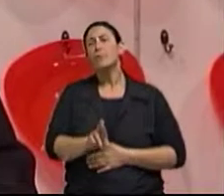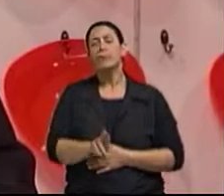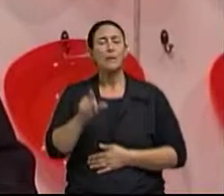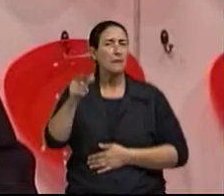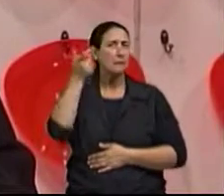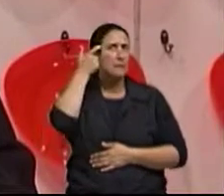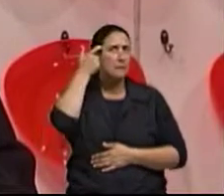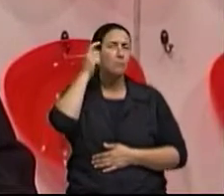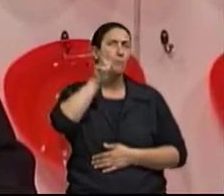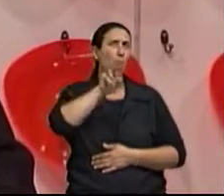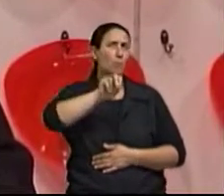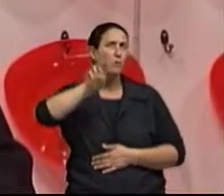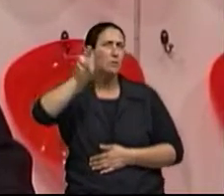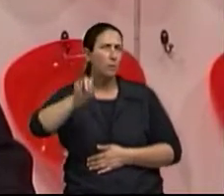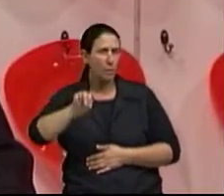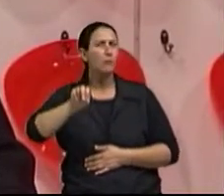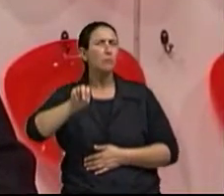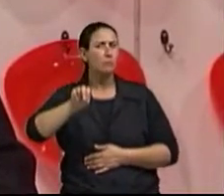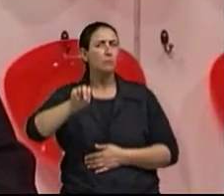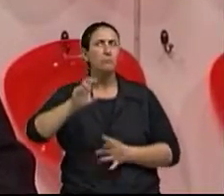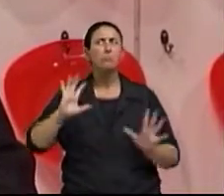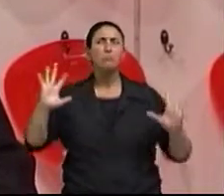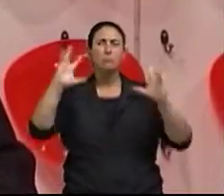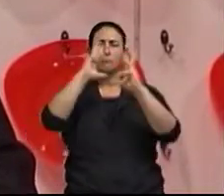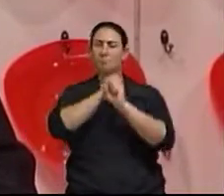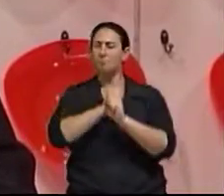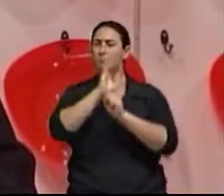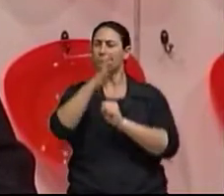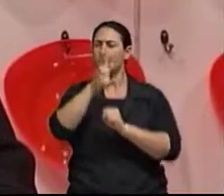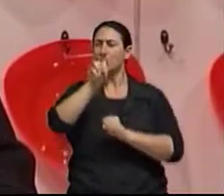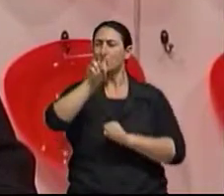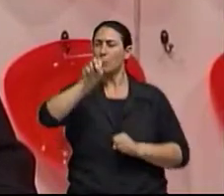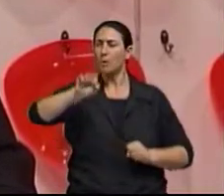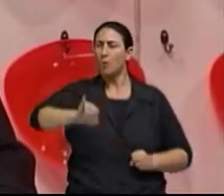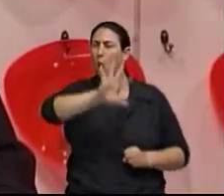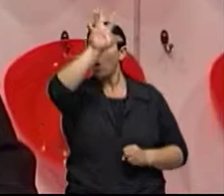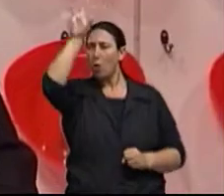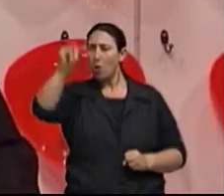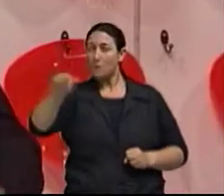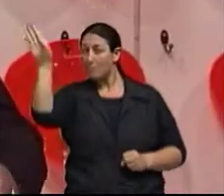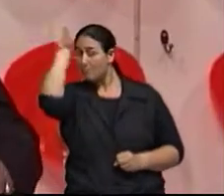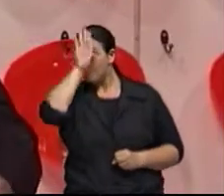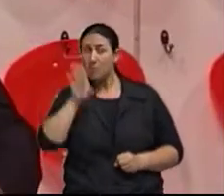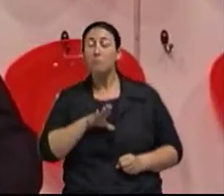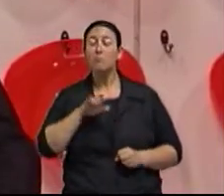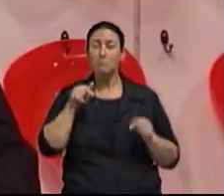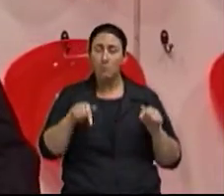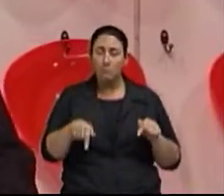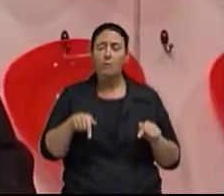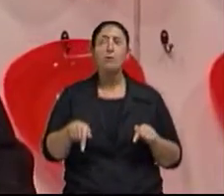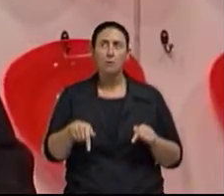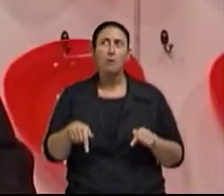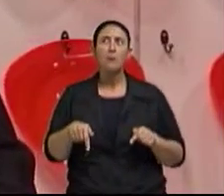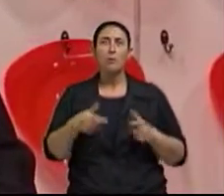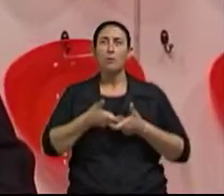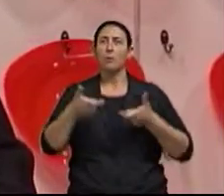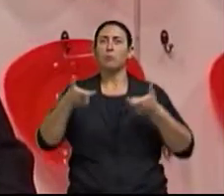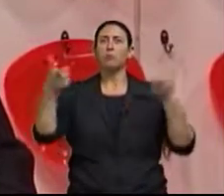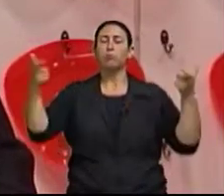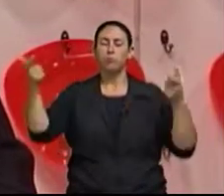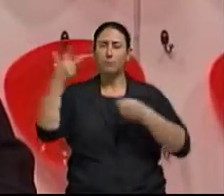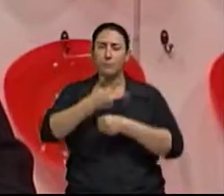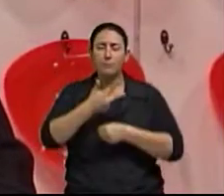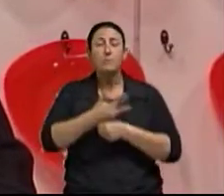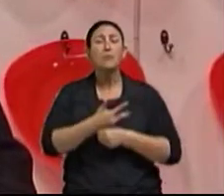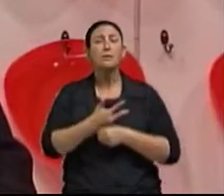acabou de comentar, nós seríamos 50 milhões de brasileiros que fazem parte dessa maioridade. A gente sabe